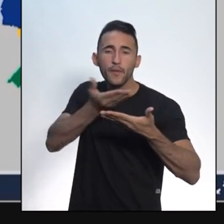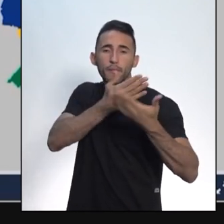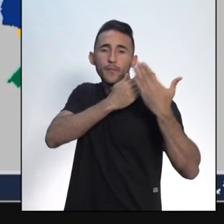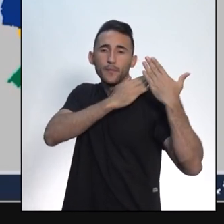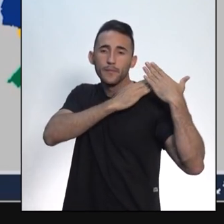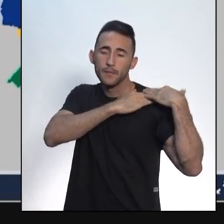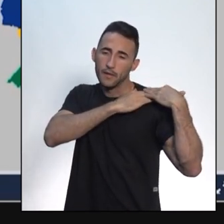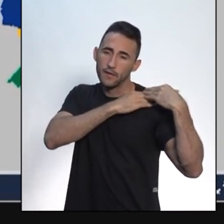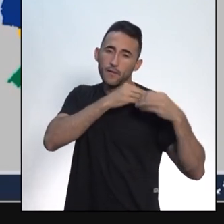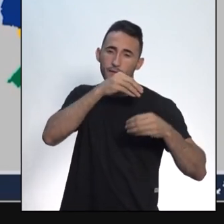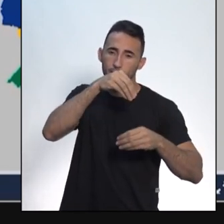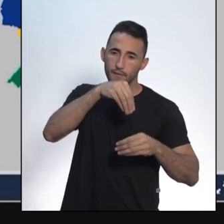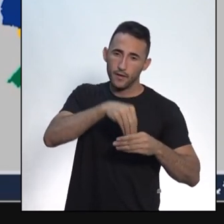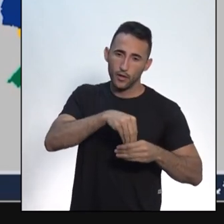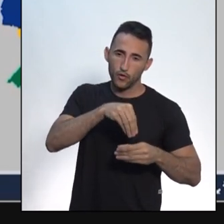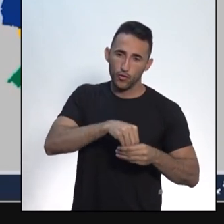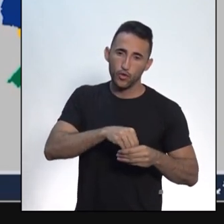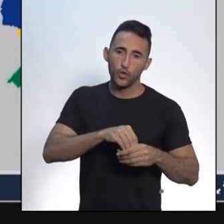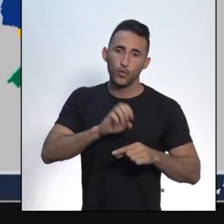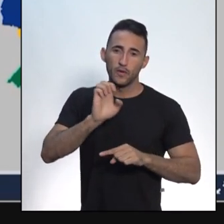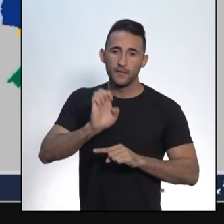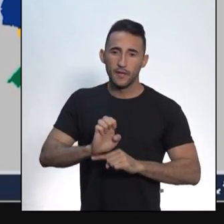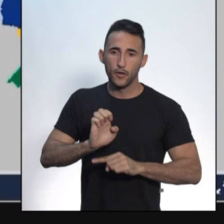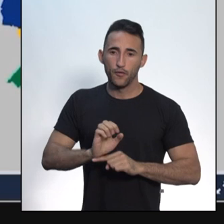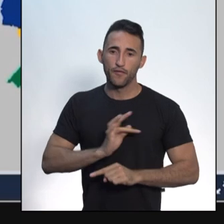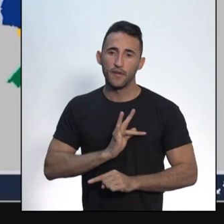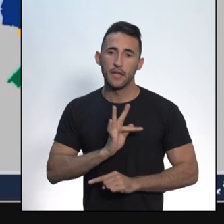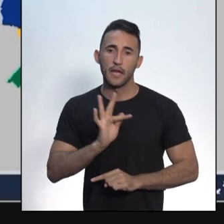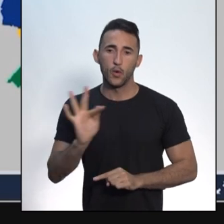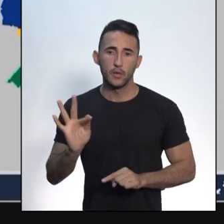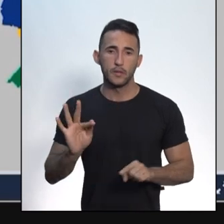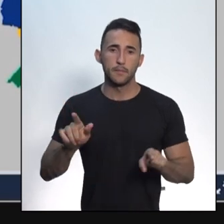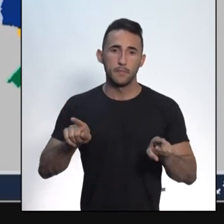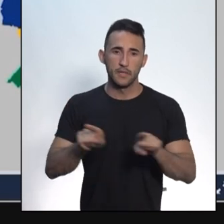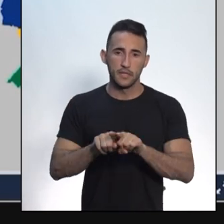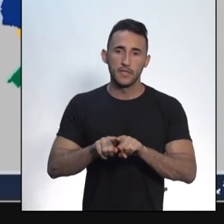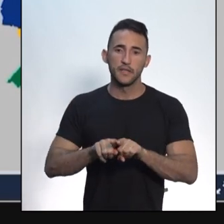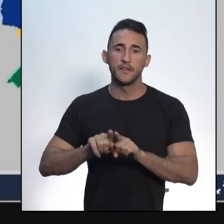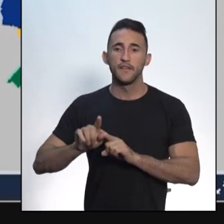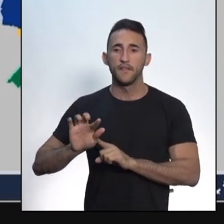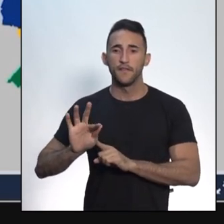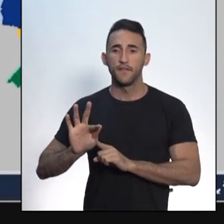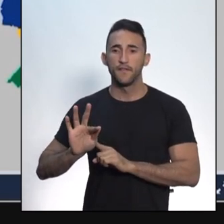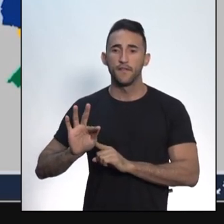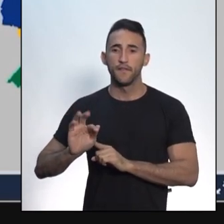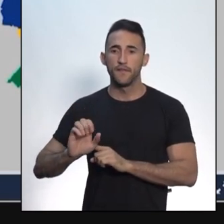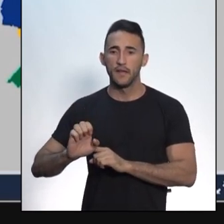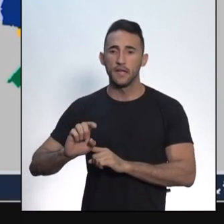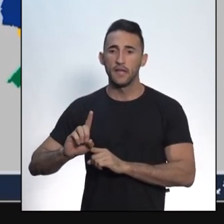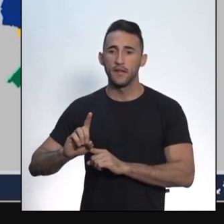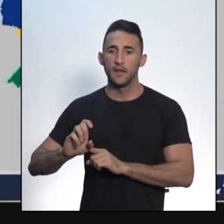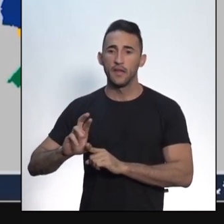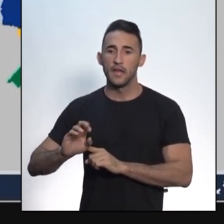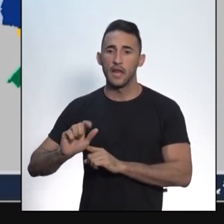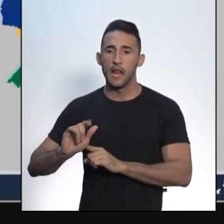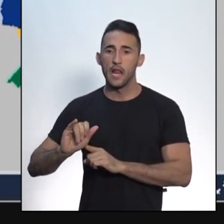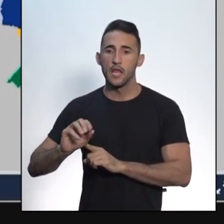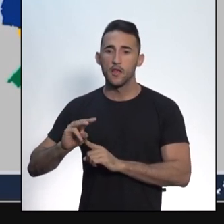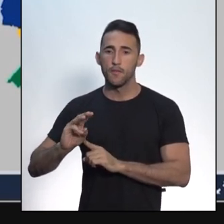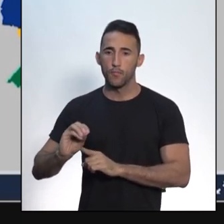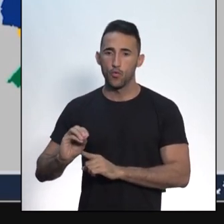dentro do Estado Federal, dentro do federalismo. E volto a repetir. O